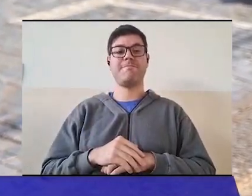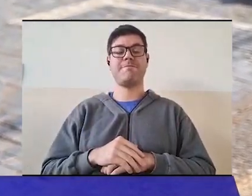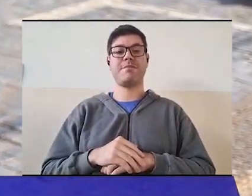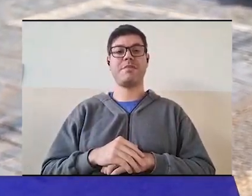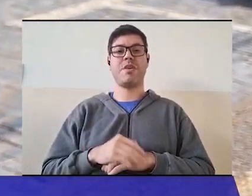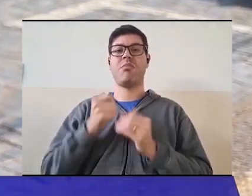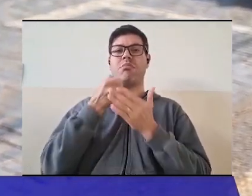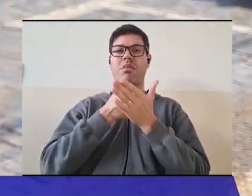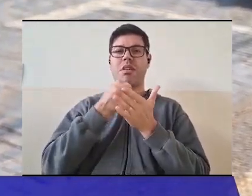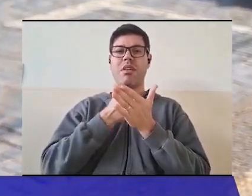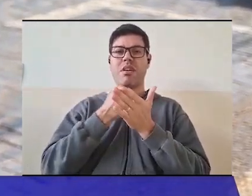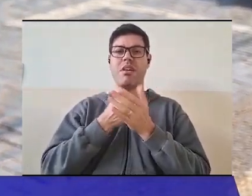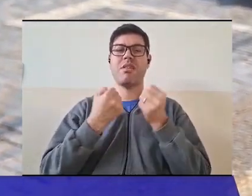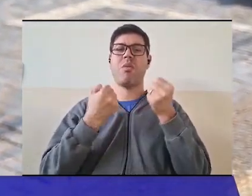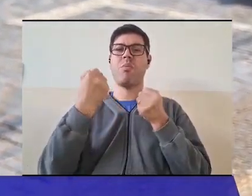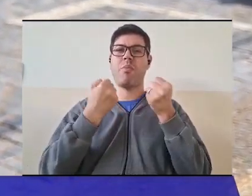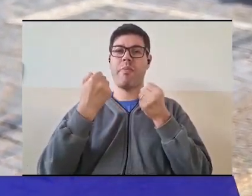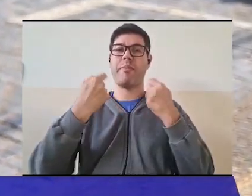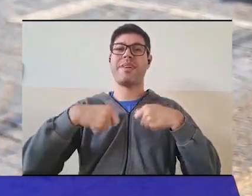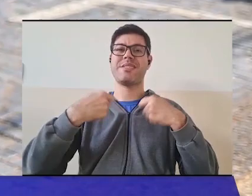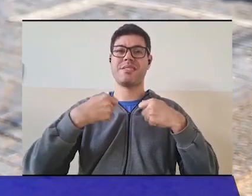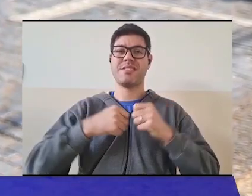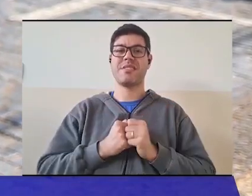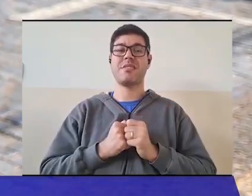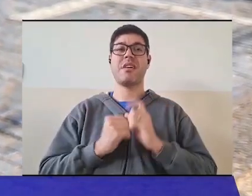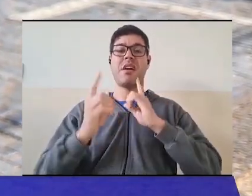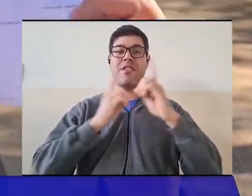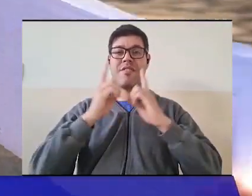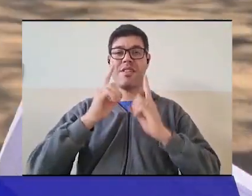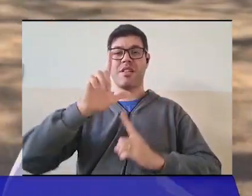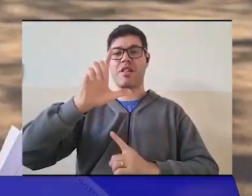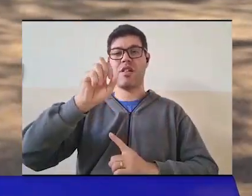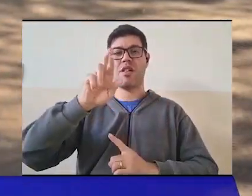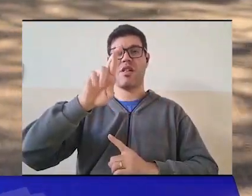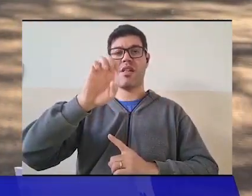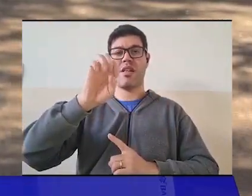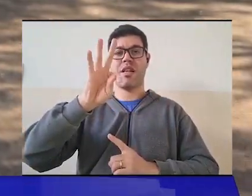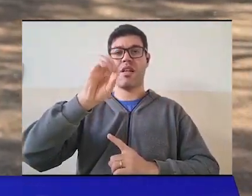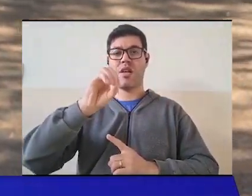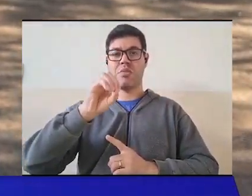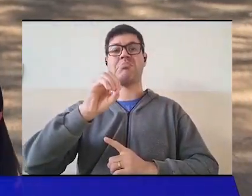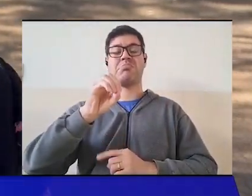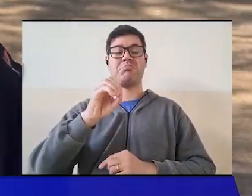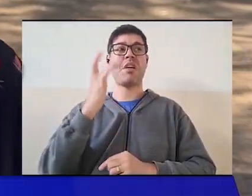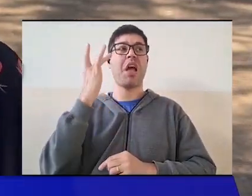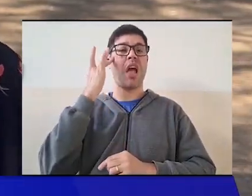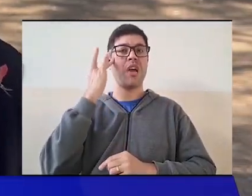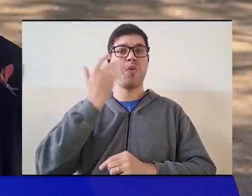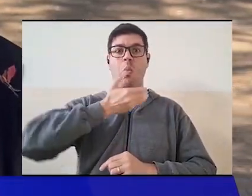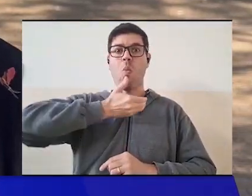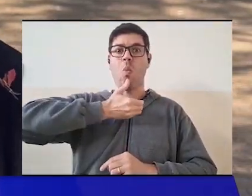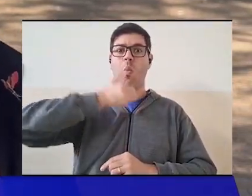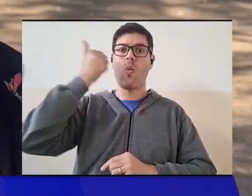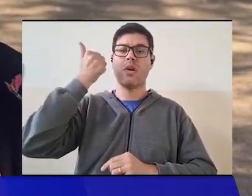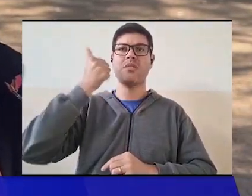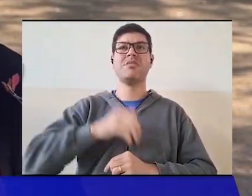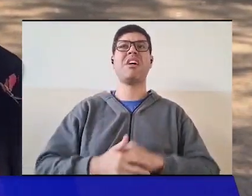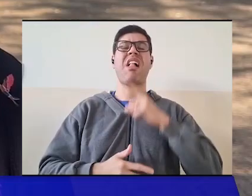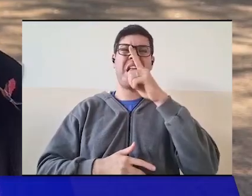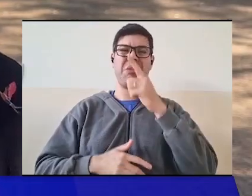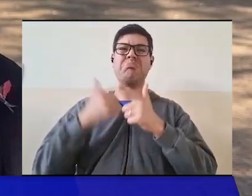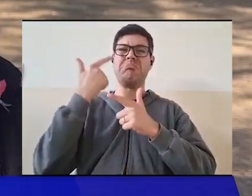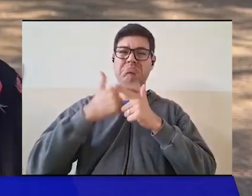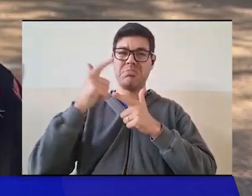tem que cumprir com obrigação do motorista. Pelo menos na avenida que eu moro, fica a Loreto,